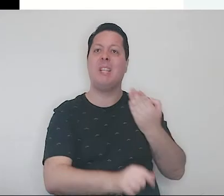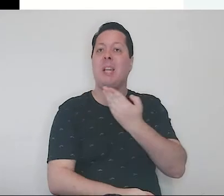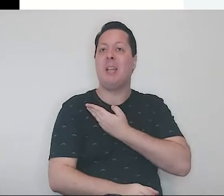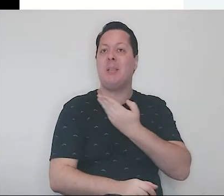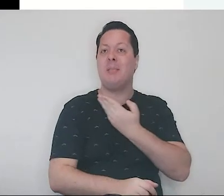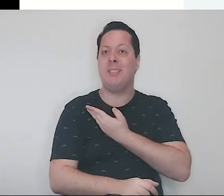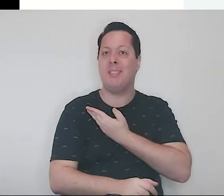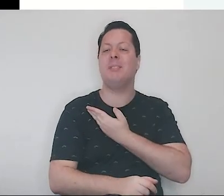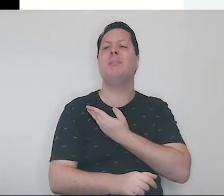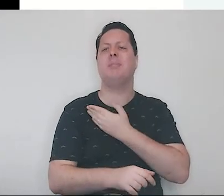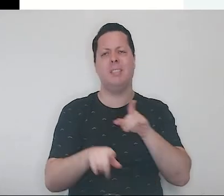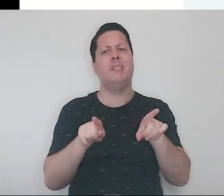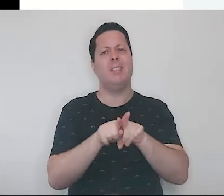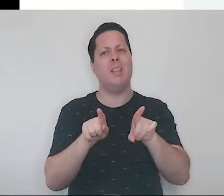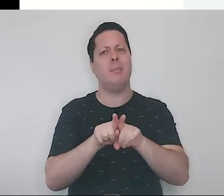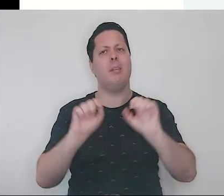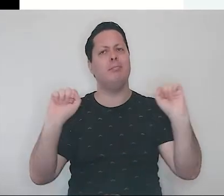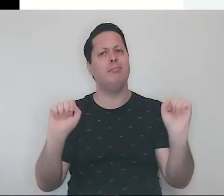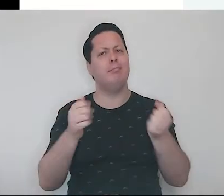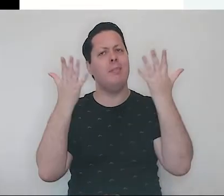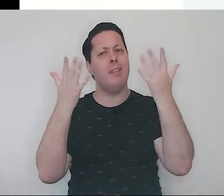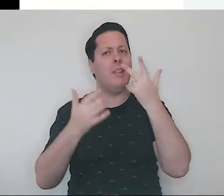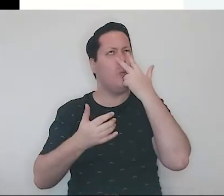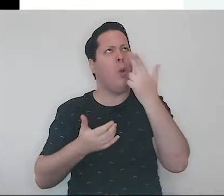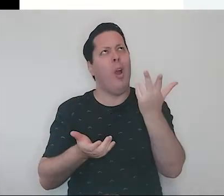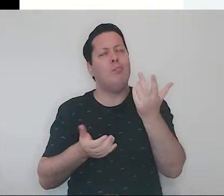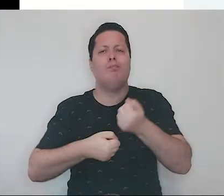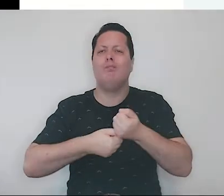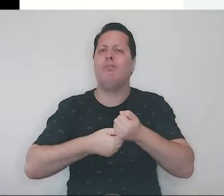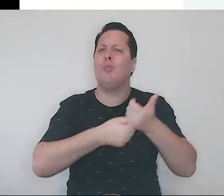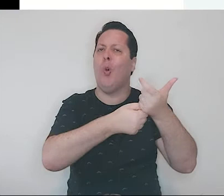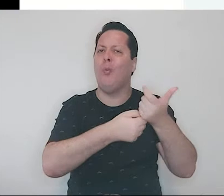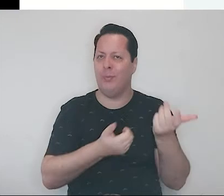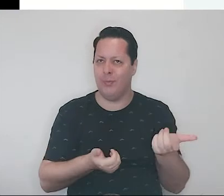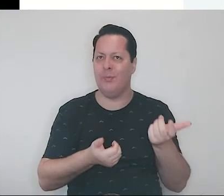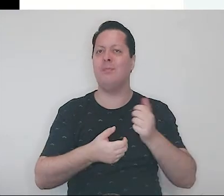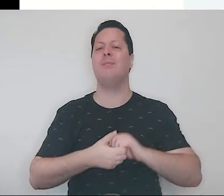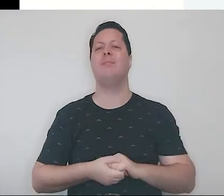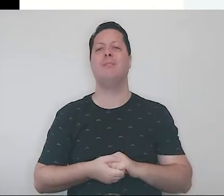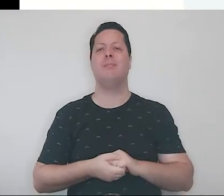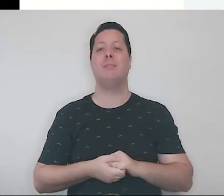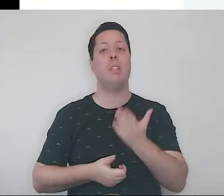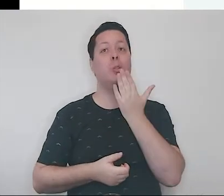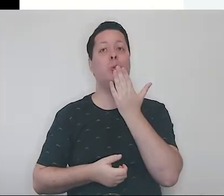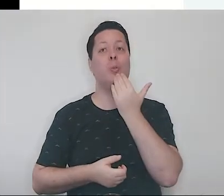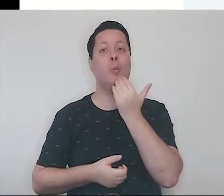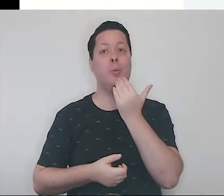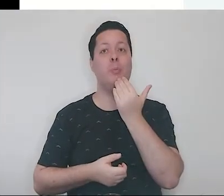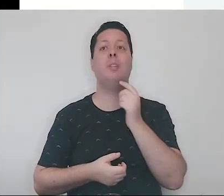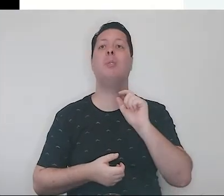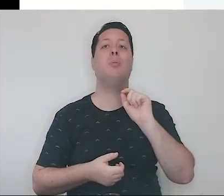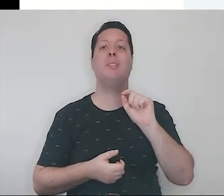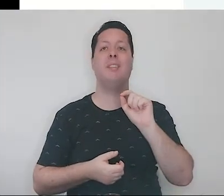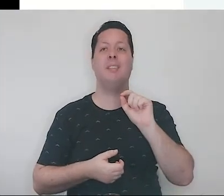e eventos como o ano novo. É uma comida, é aquilo que se come